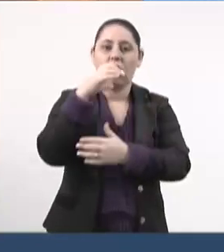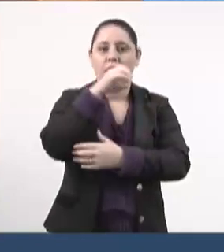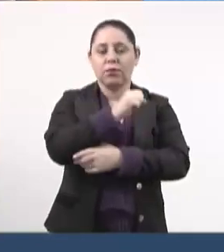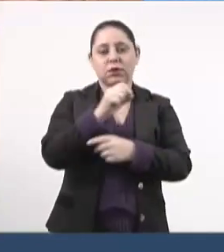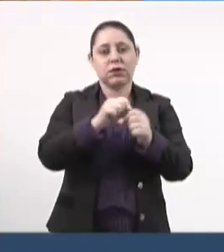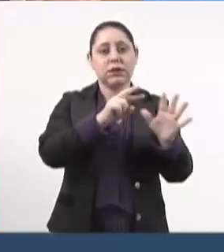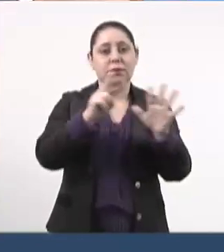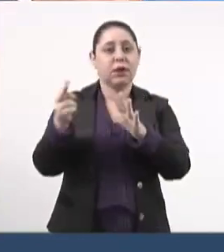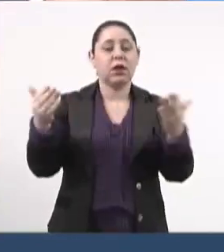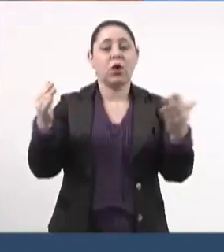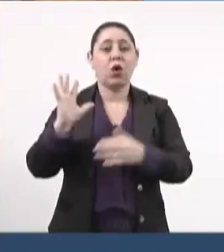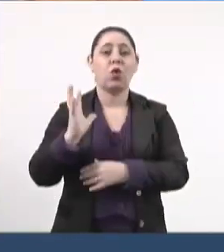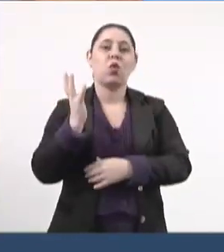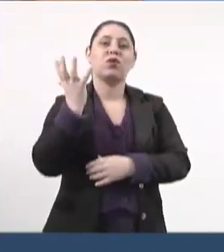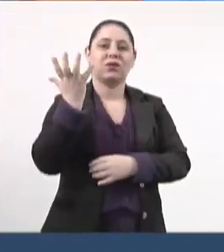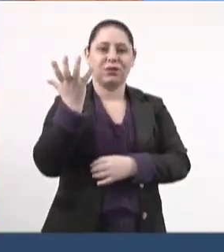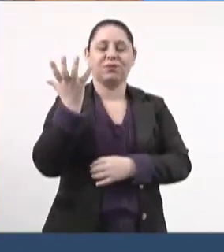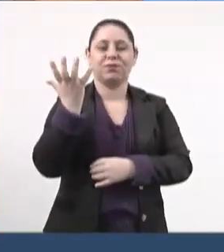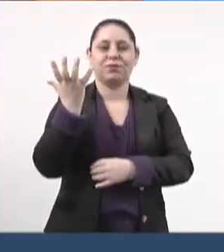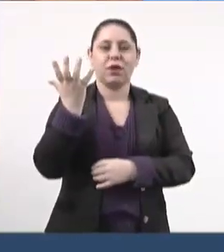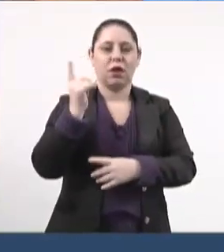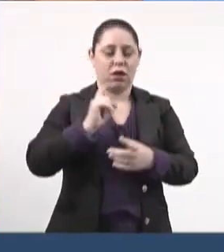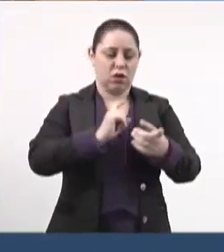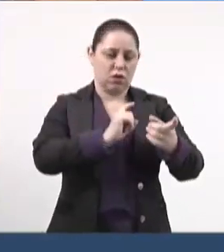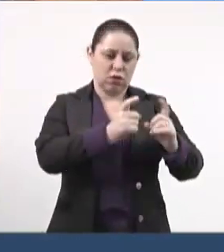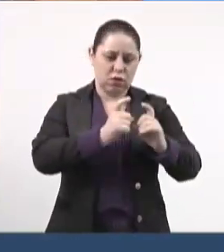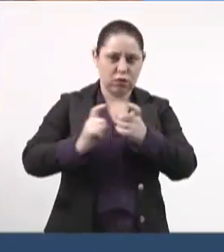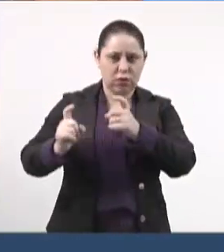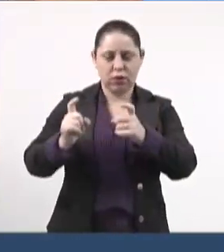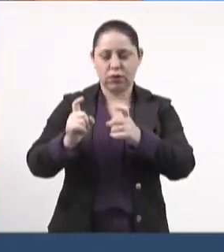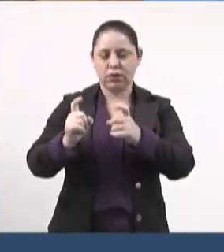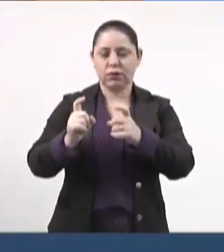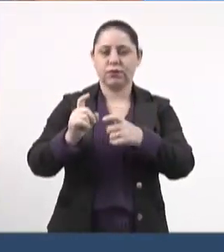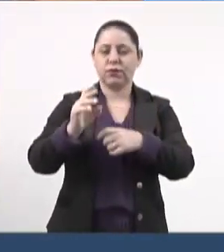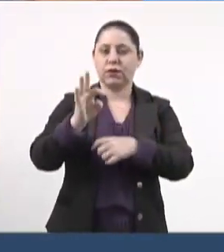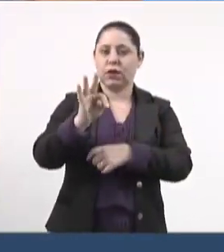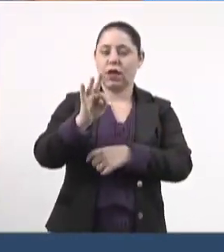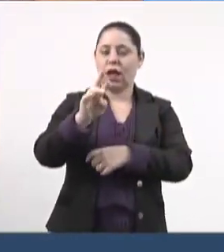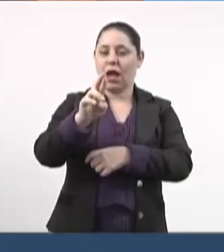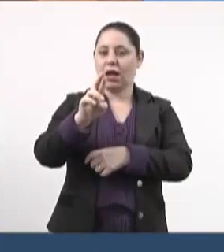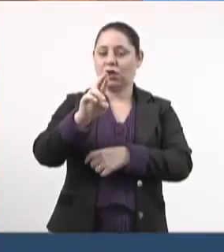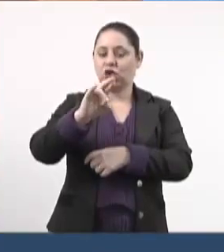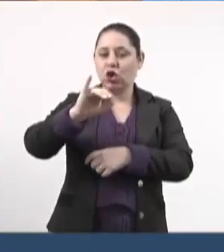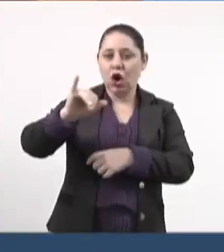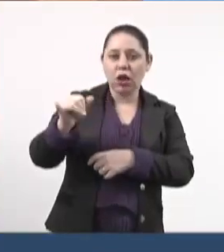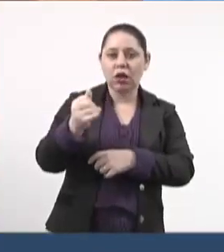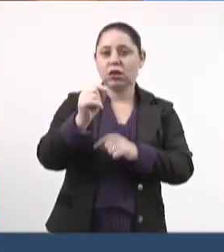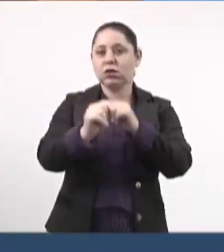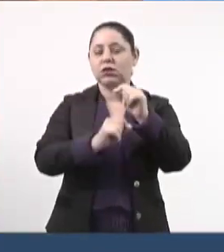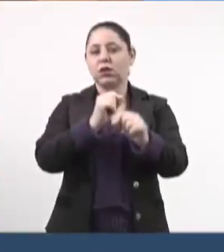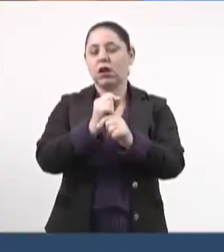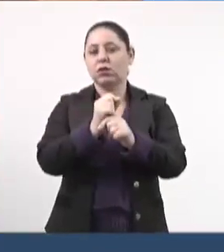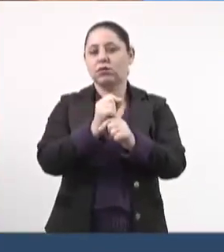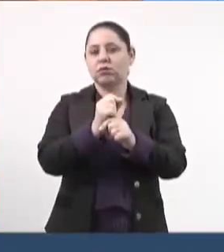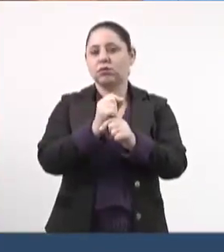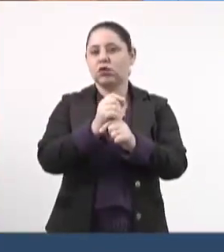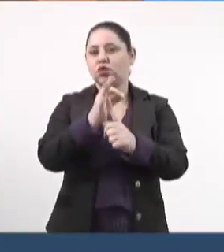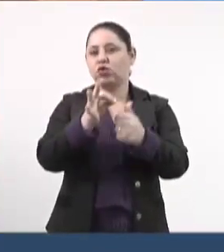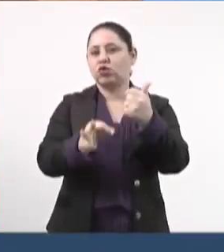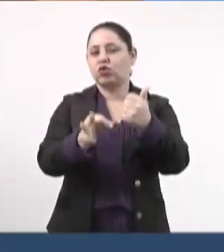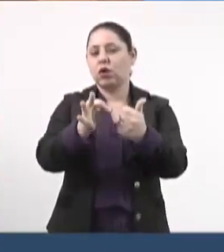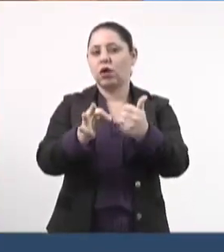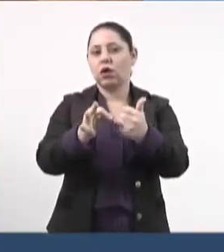esta semana, aconteceu uma reunião no Tribunal de Justiça, justamente para buscar uma solução